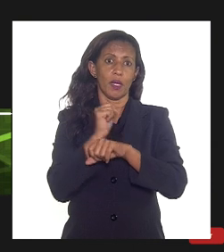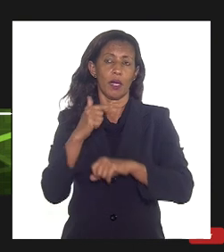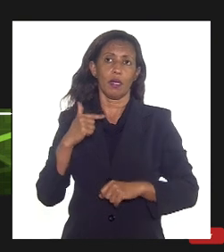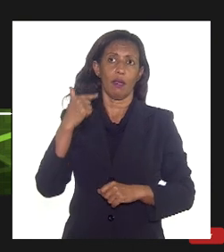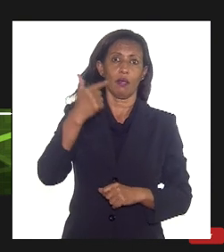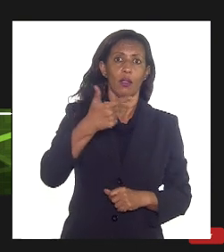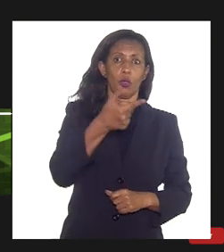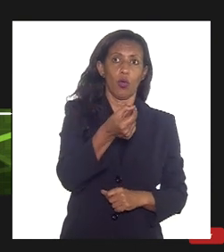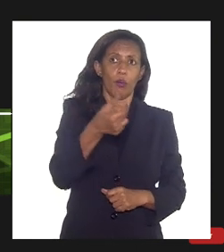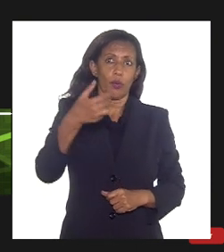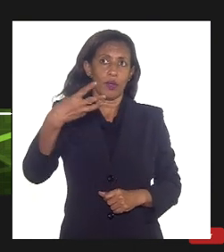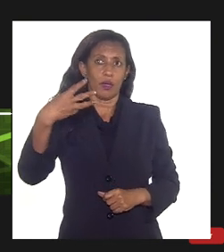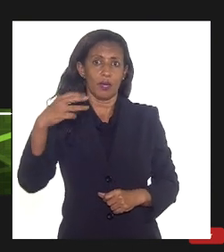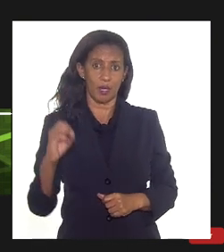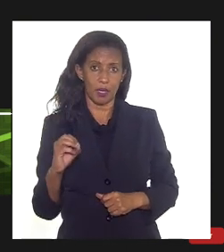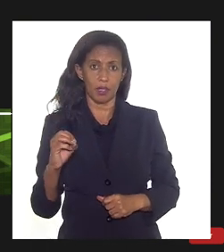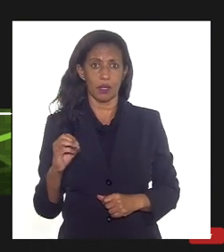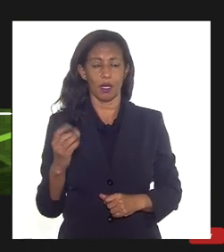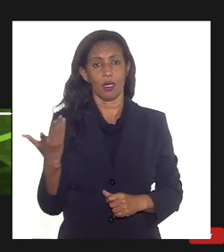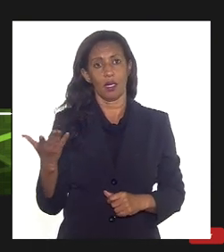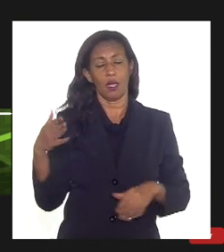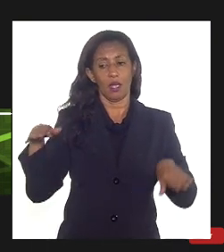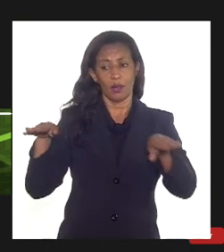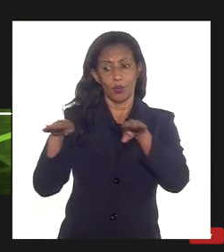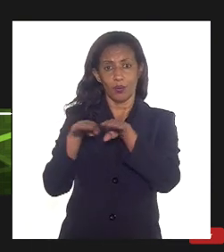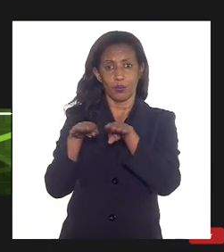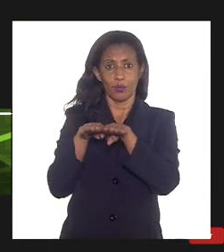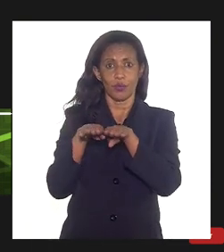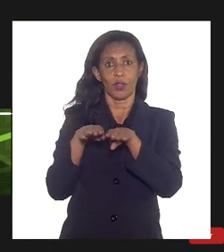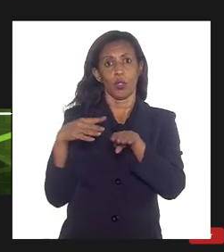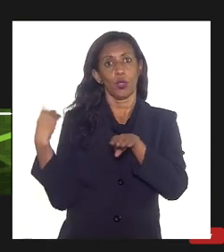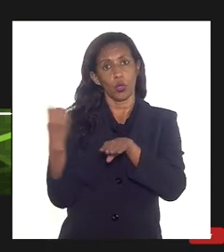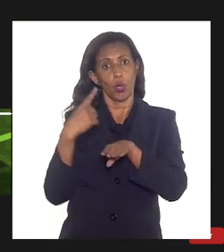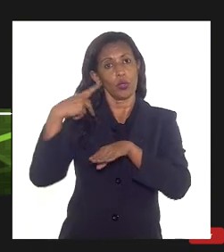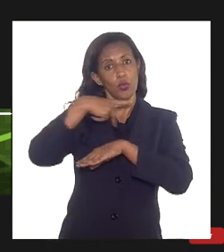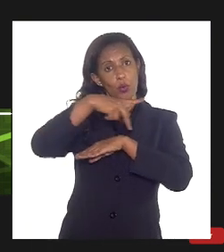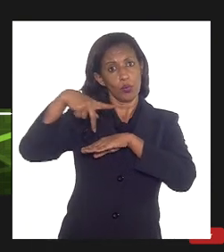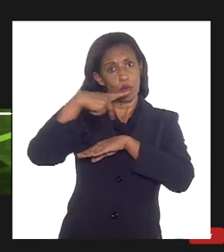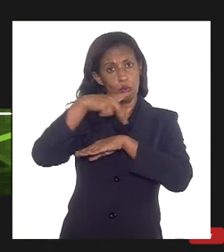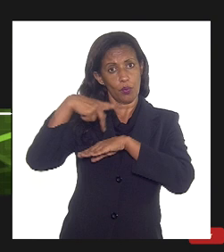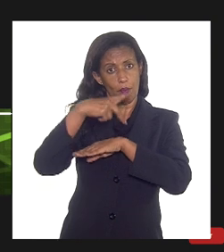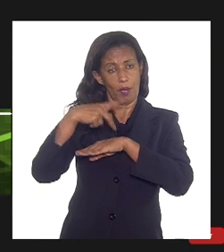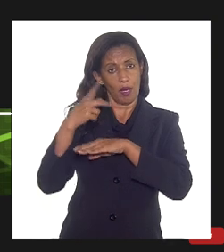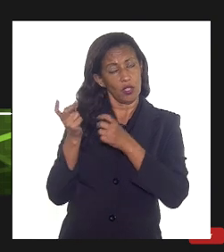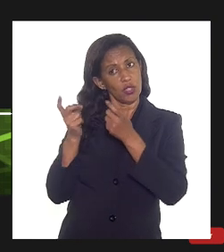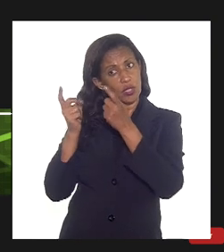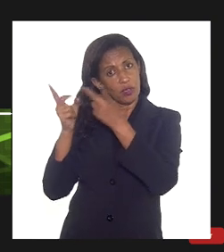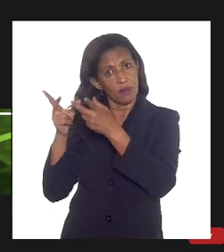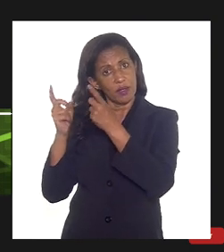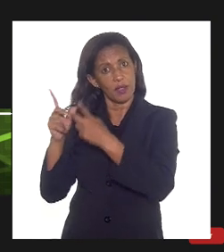projeção de hoje é de que a gente permanece sendo um país importador de gás nesse horizonte 2030